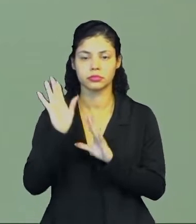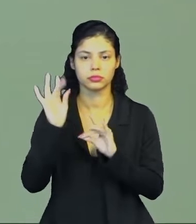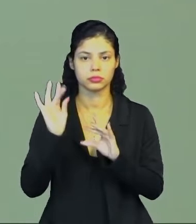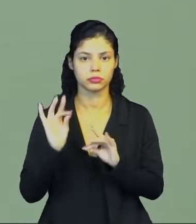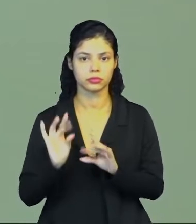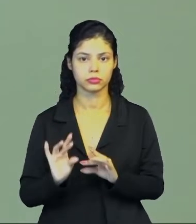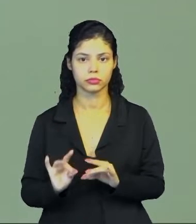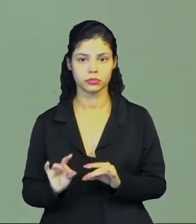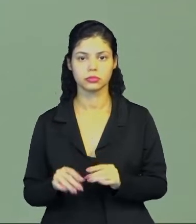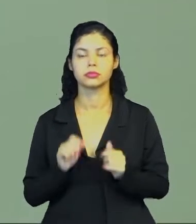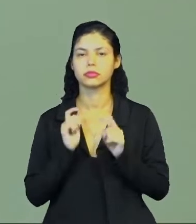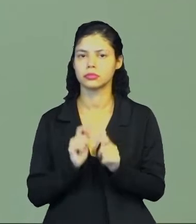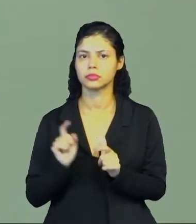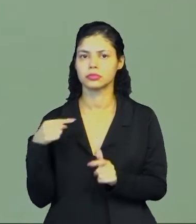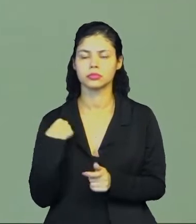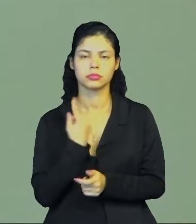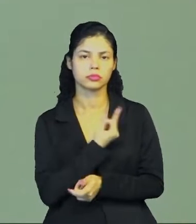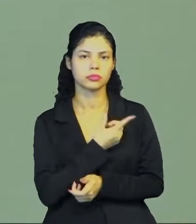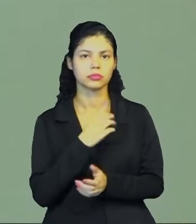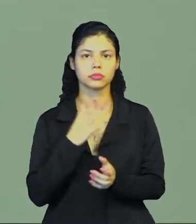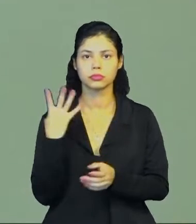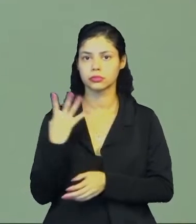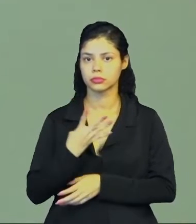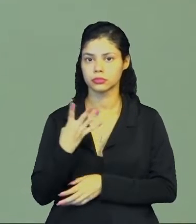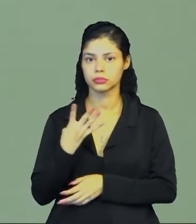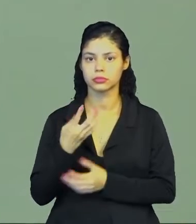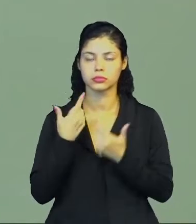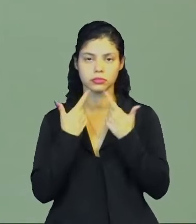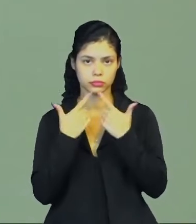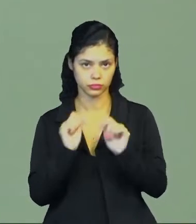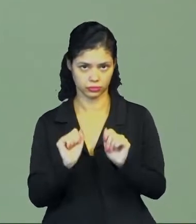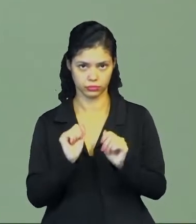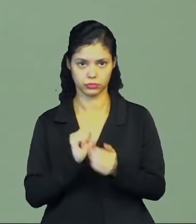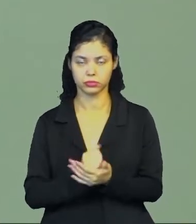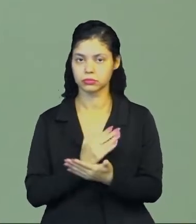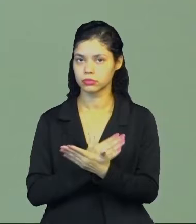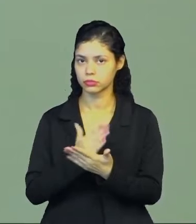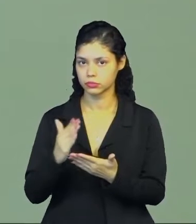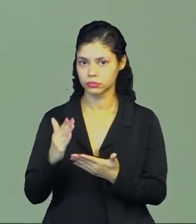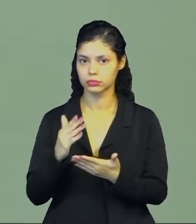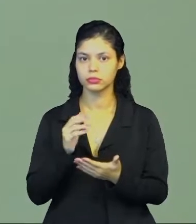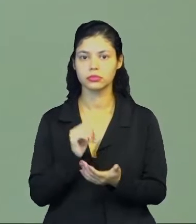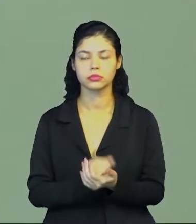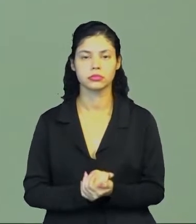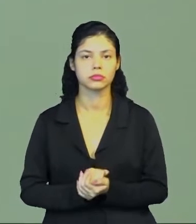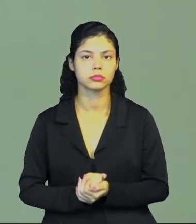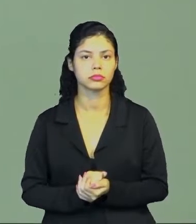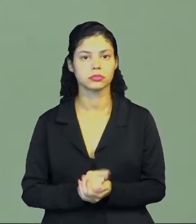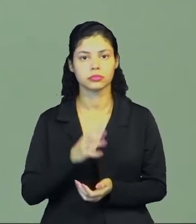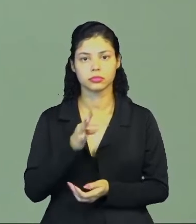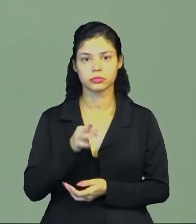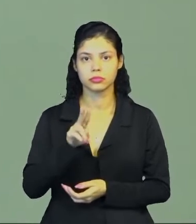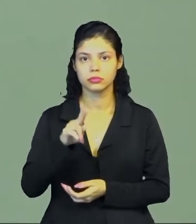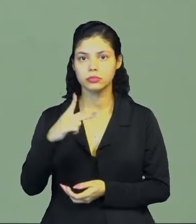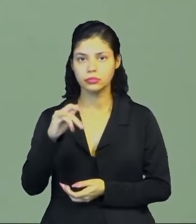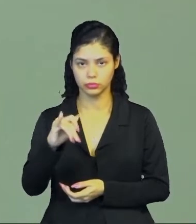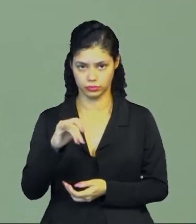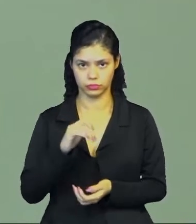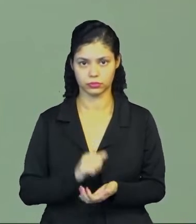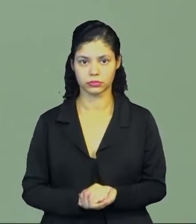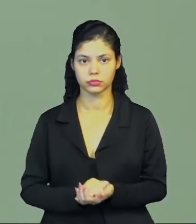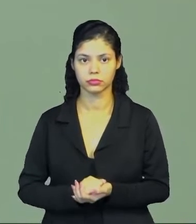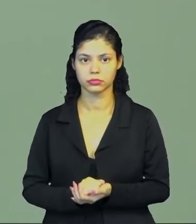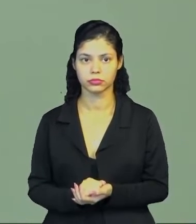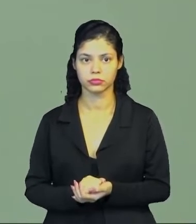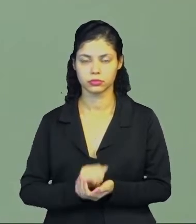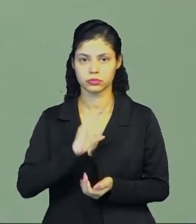uma delas, onde nós temos quatro grupos linguísticos, né? Iniciais, né? Tupi-Guarani, Dê,